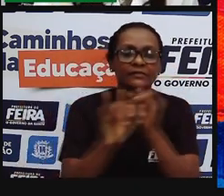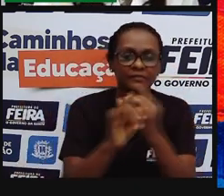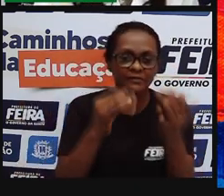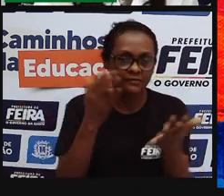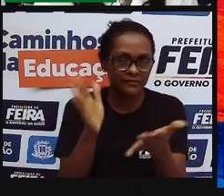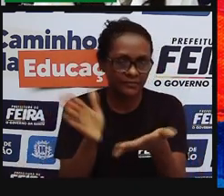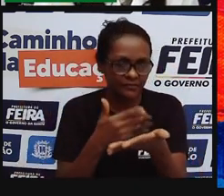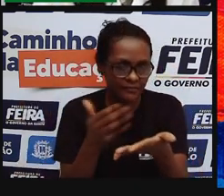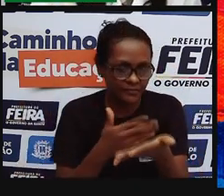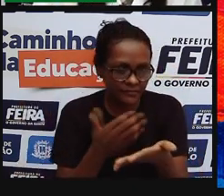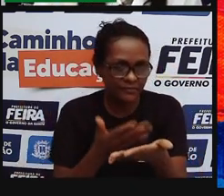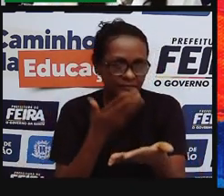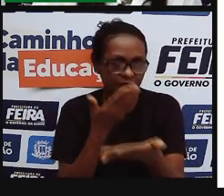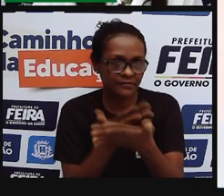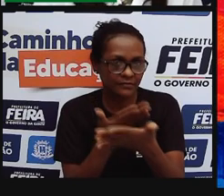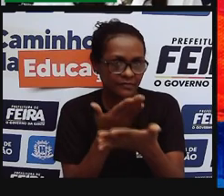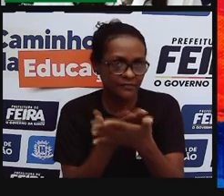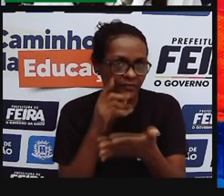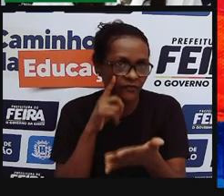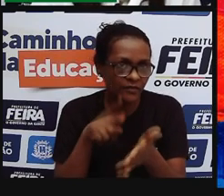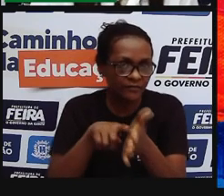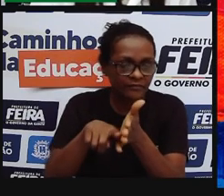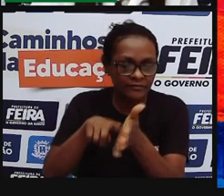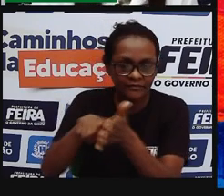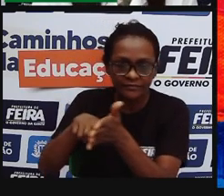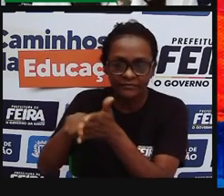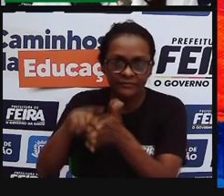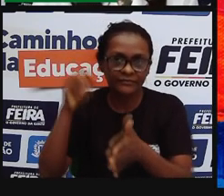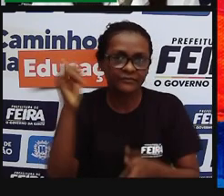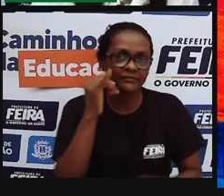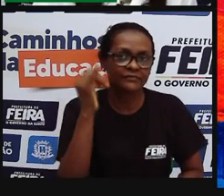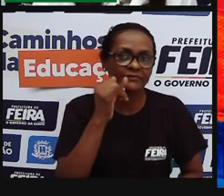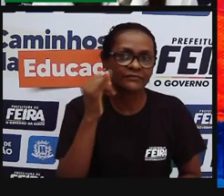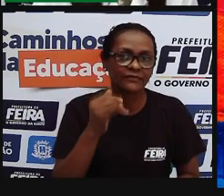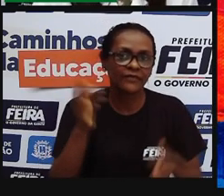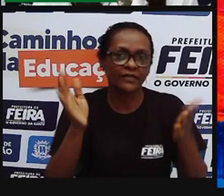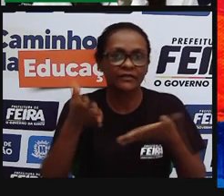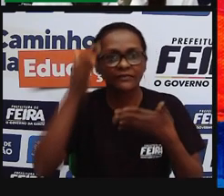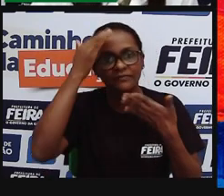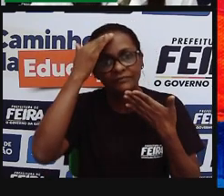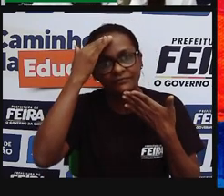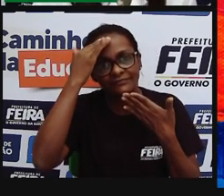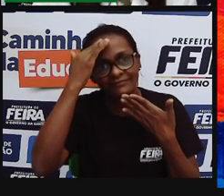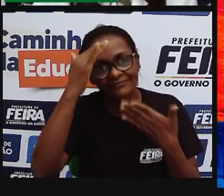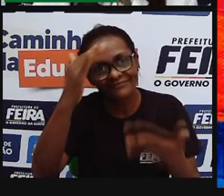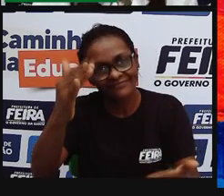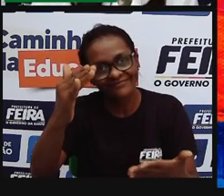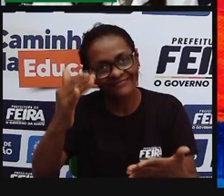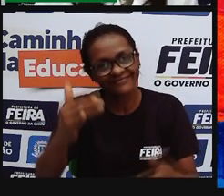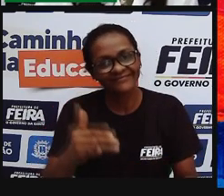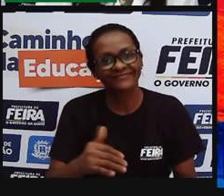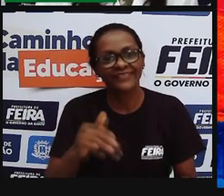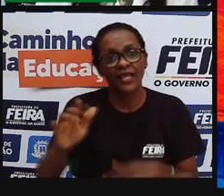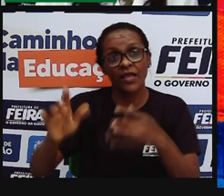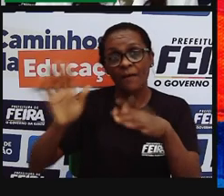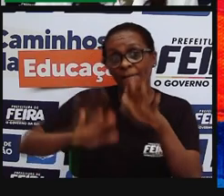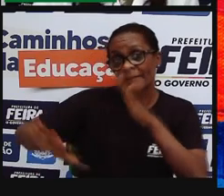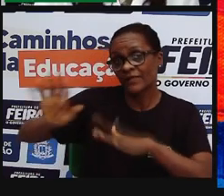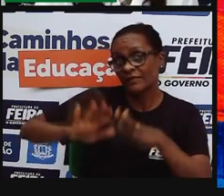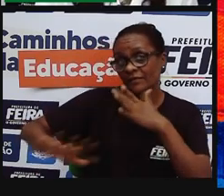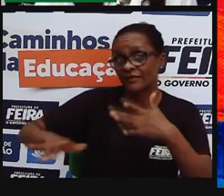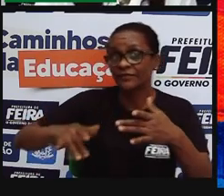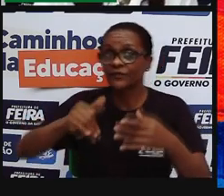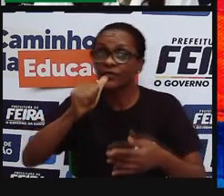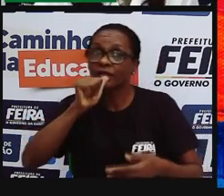um pouco mais sobre os biomas, agora eu fico por aqui, agradeço, peço que se cuidem, peçam que bebam